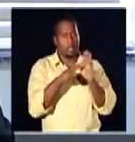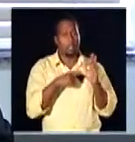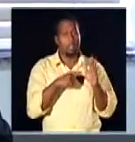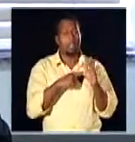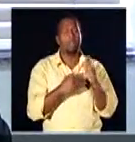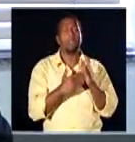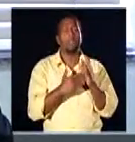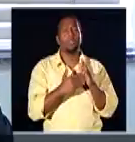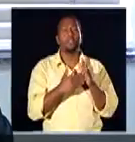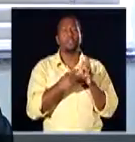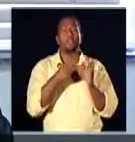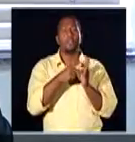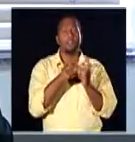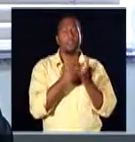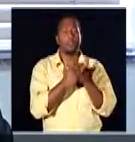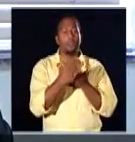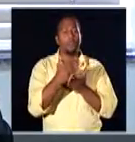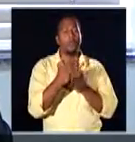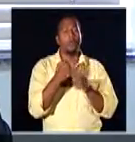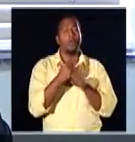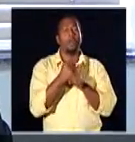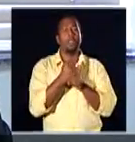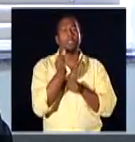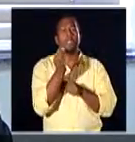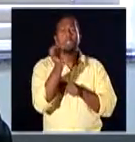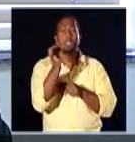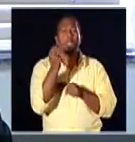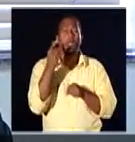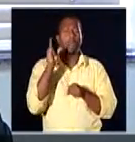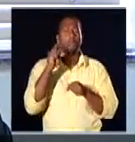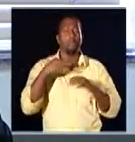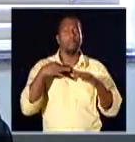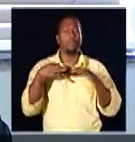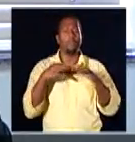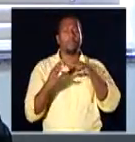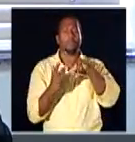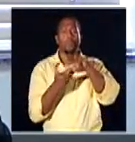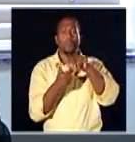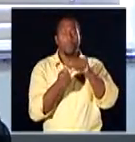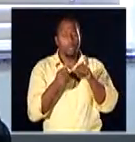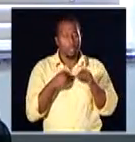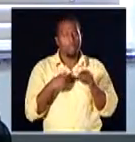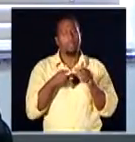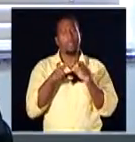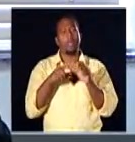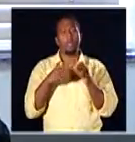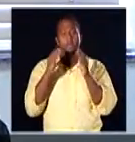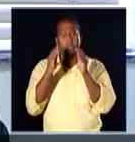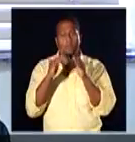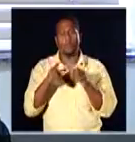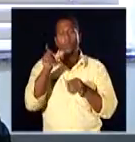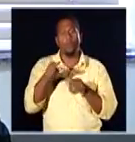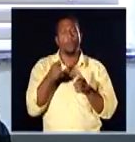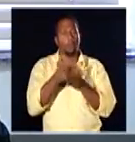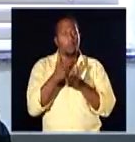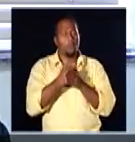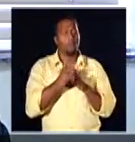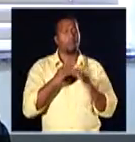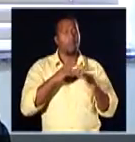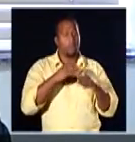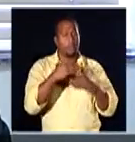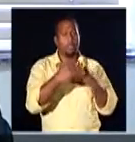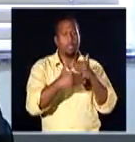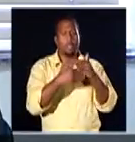pela legislação tomou início, em verdade, a partir da década de 60, com movimentos mundiais pela defesa do